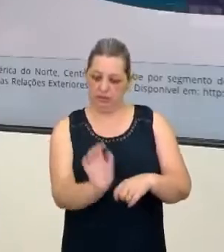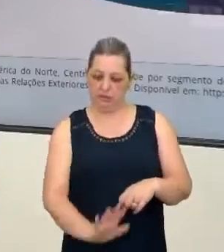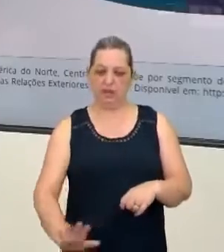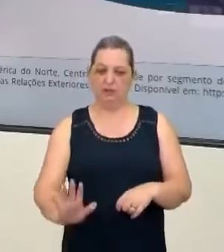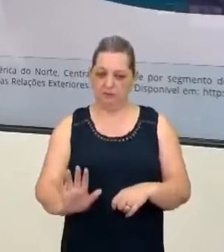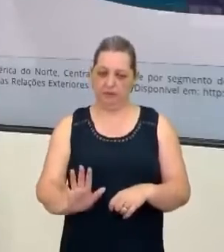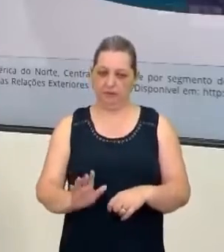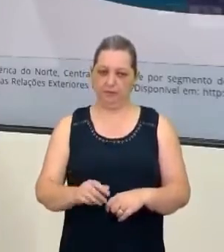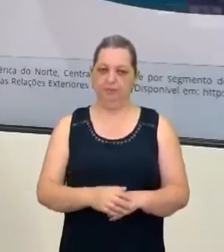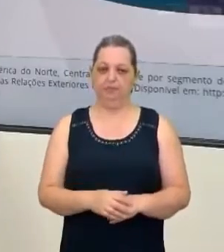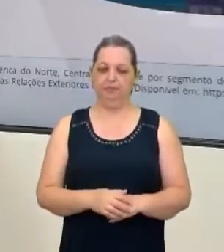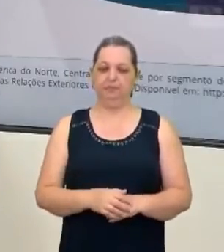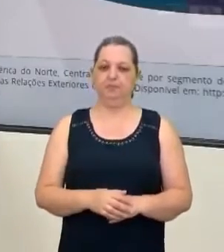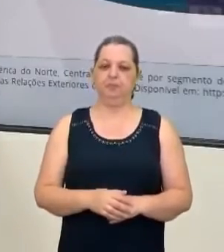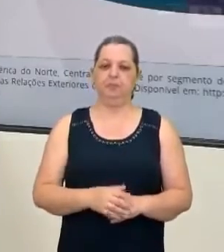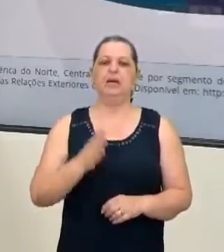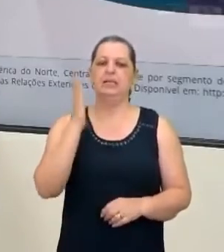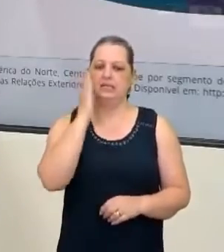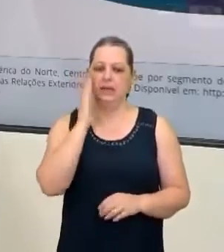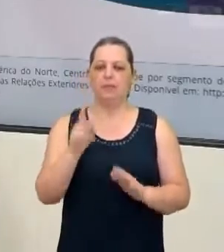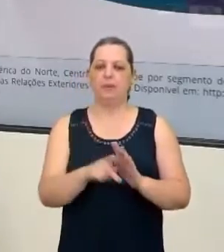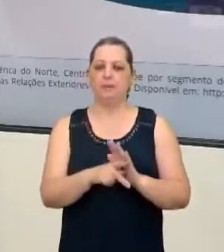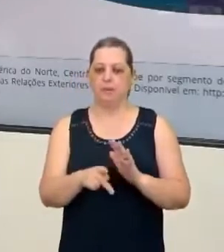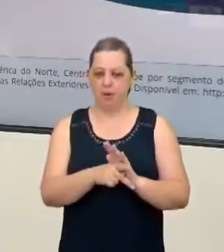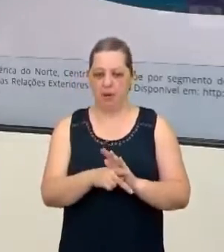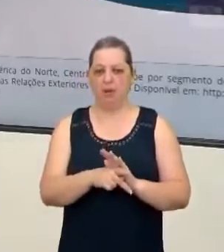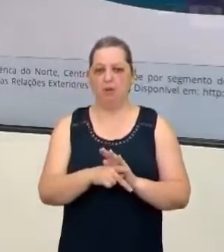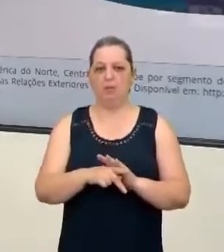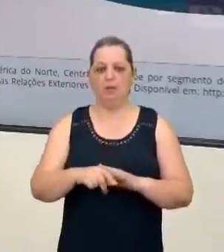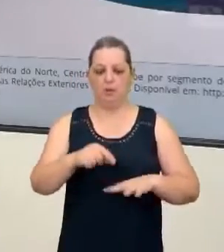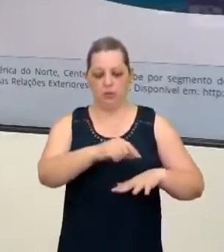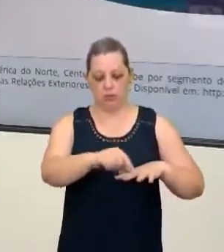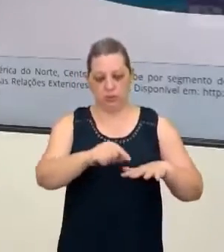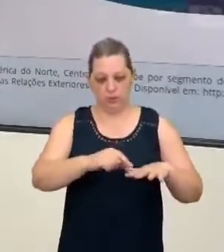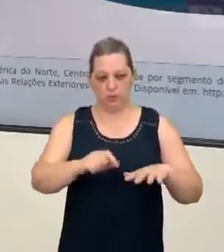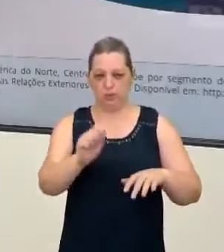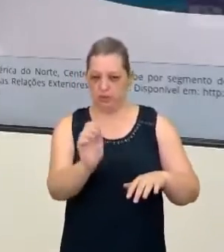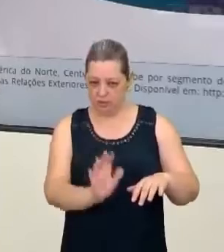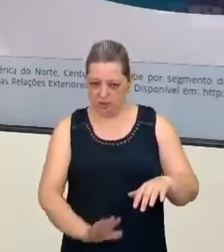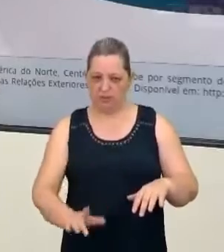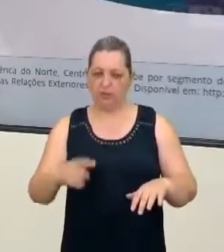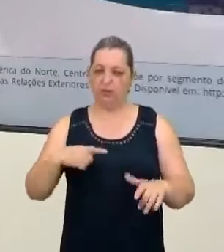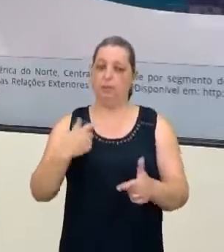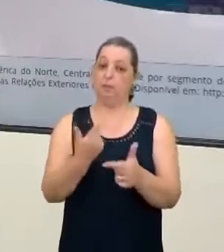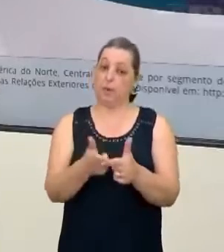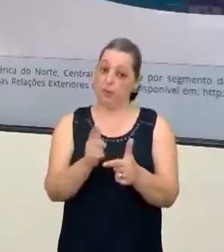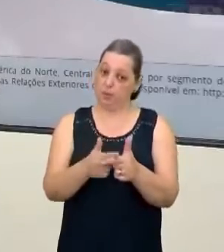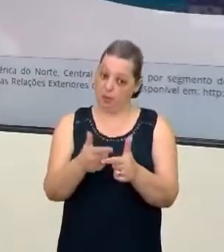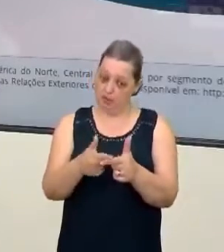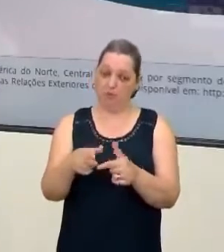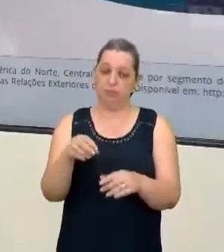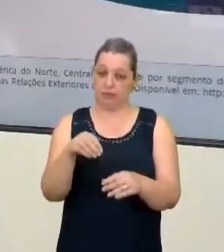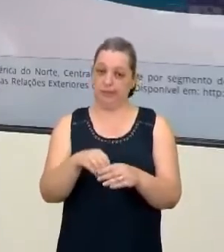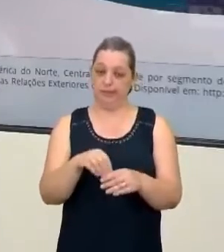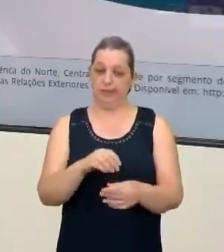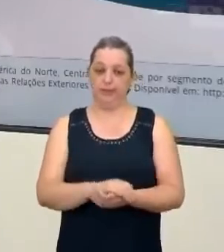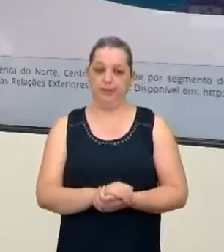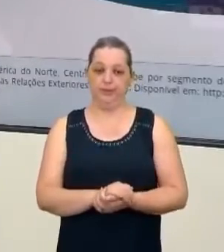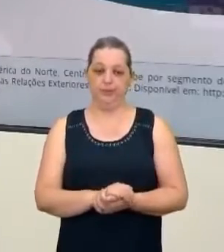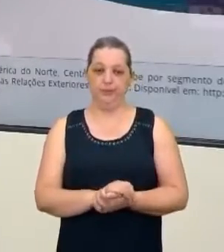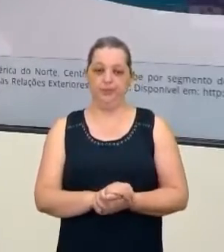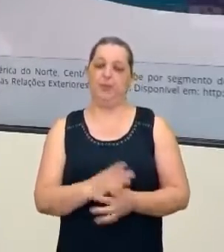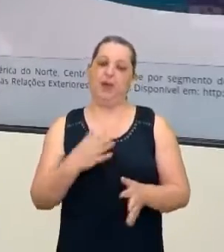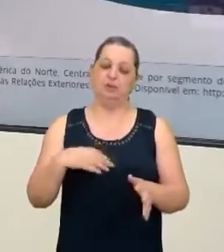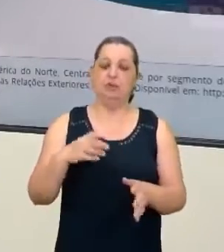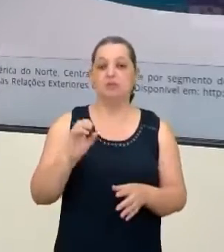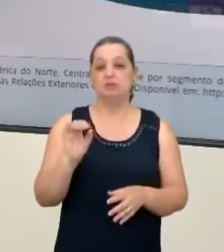sabe que alguns países do continente africano ainda tem problemas aí internos e ocorre aí, às vezes